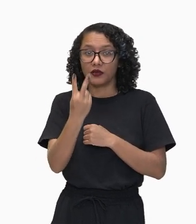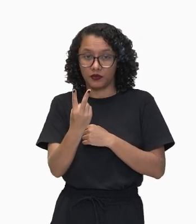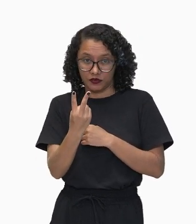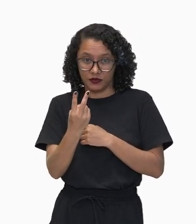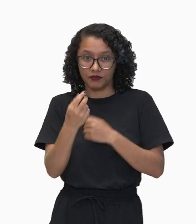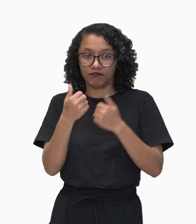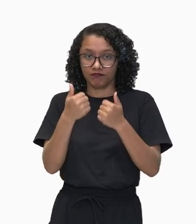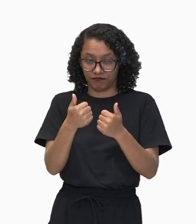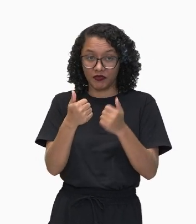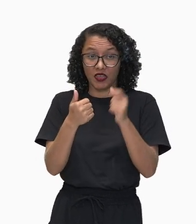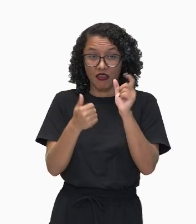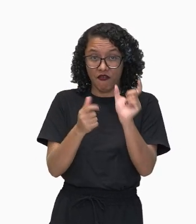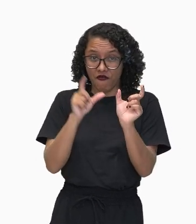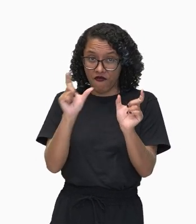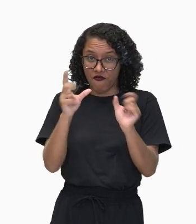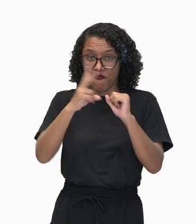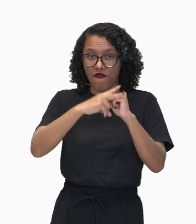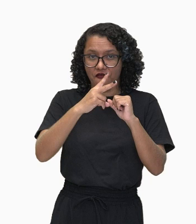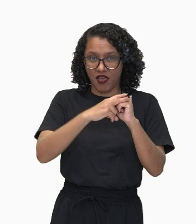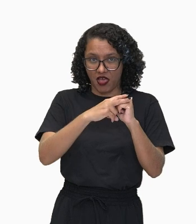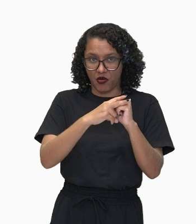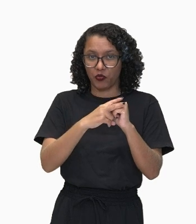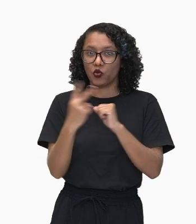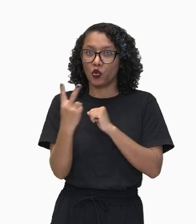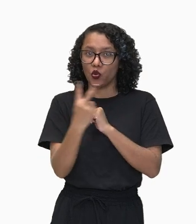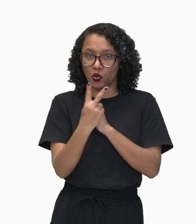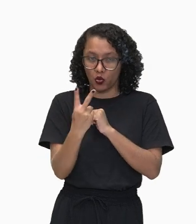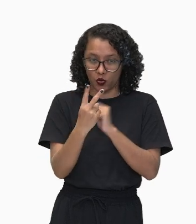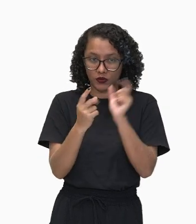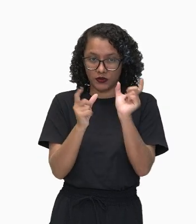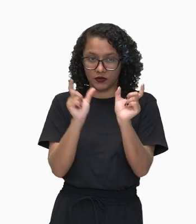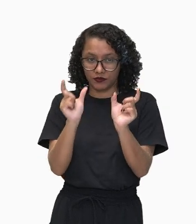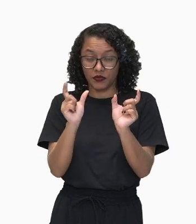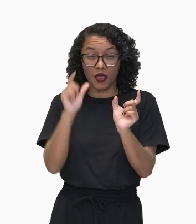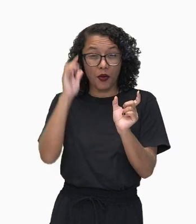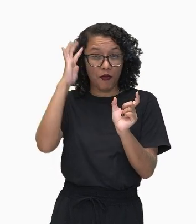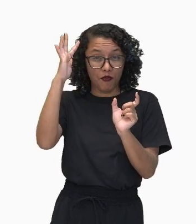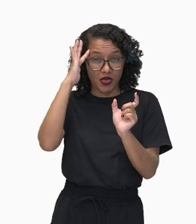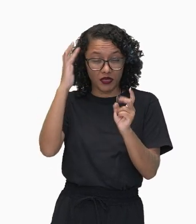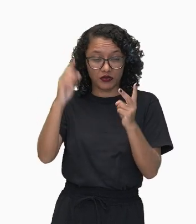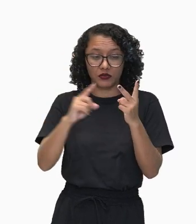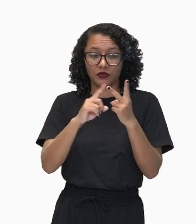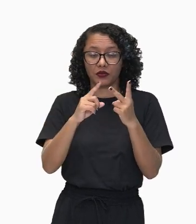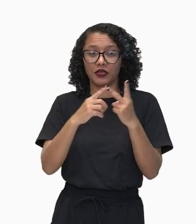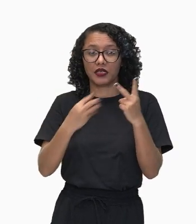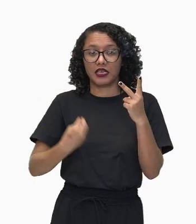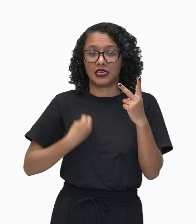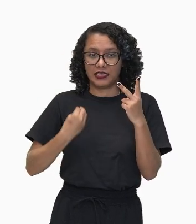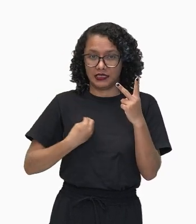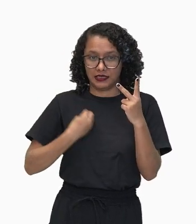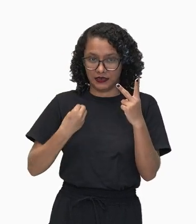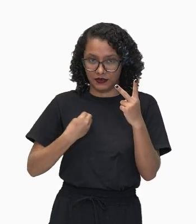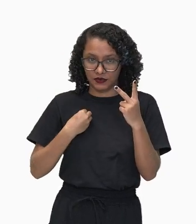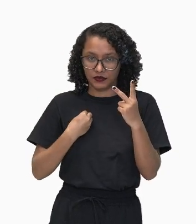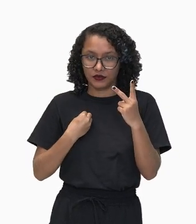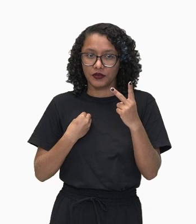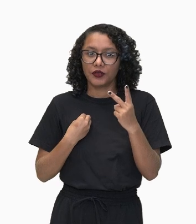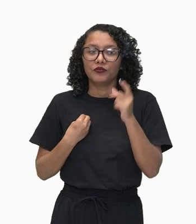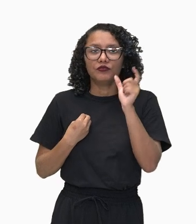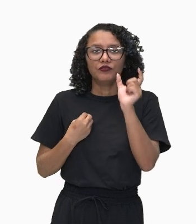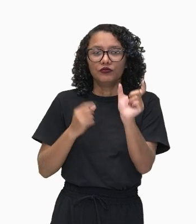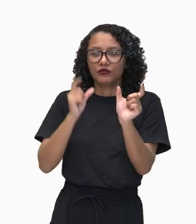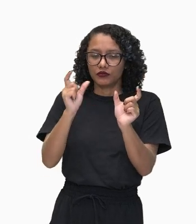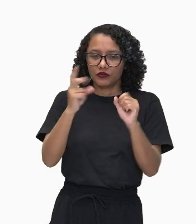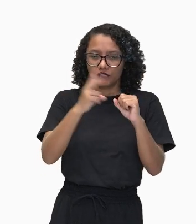Penso e existo. As duas informações não têm uma